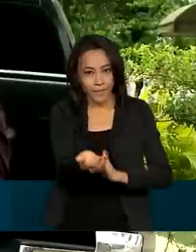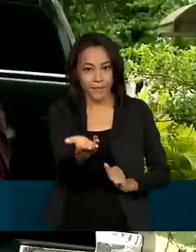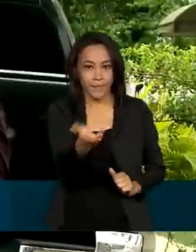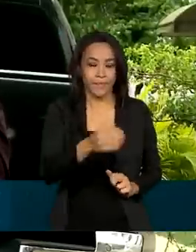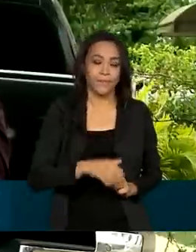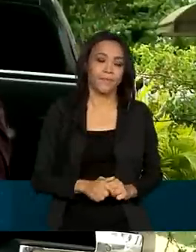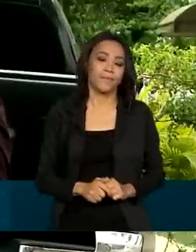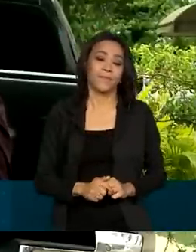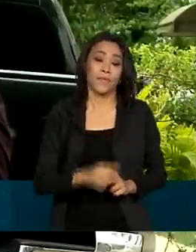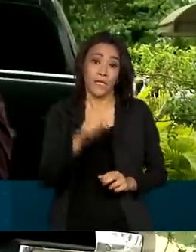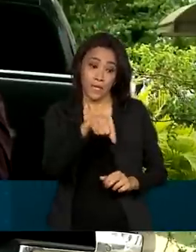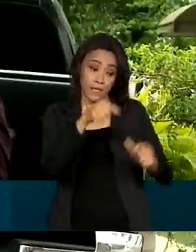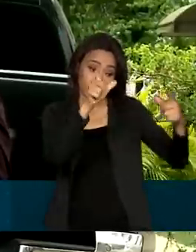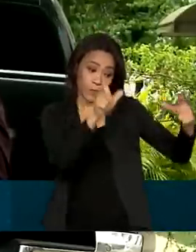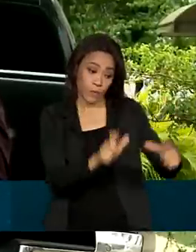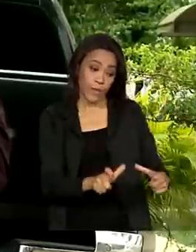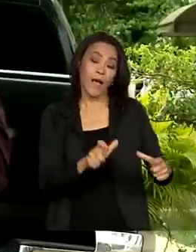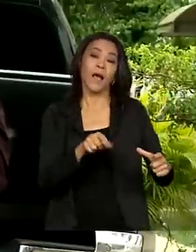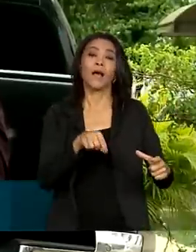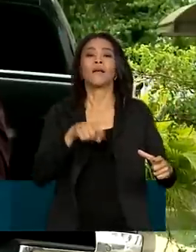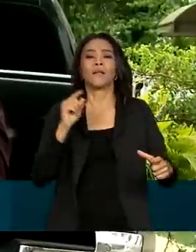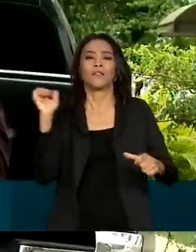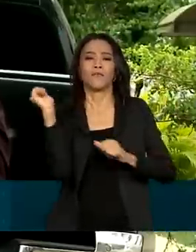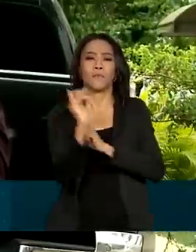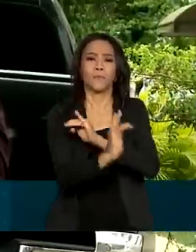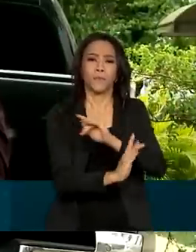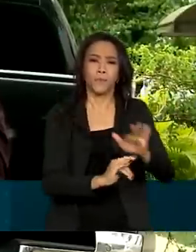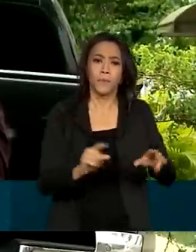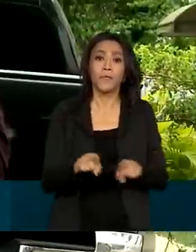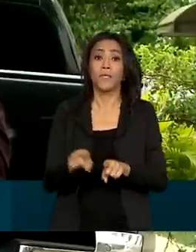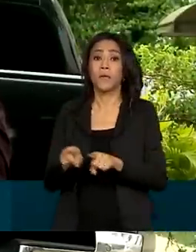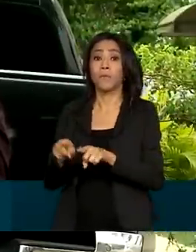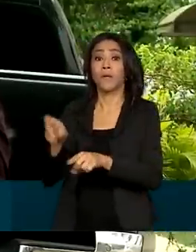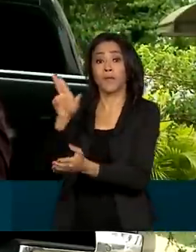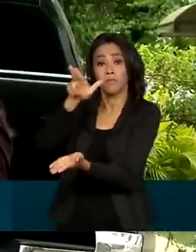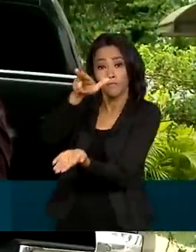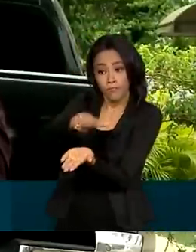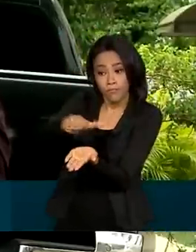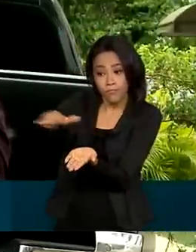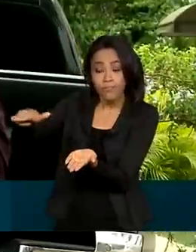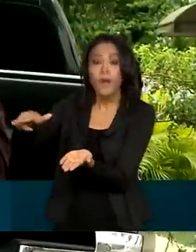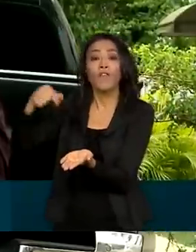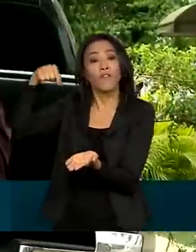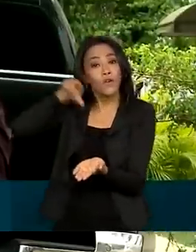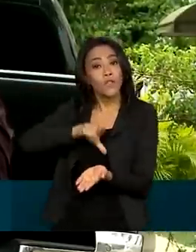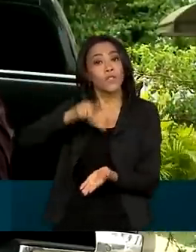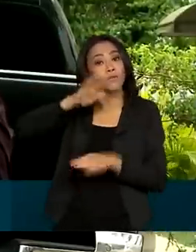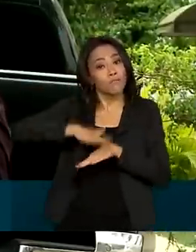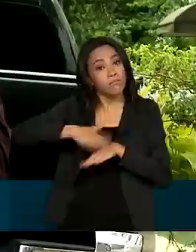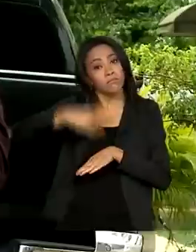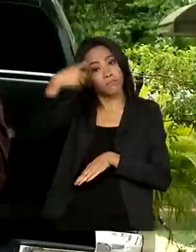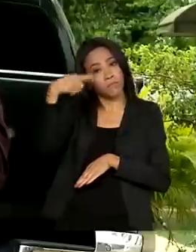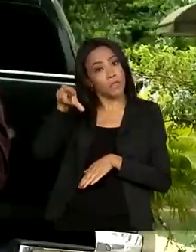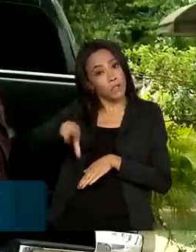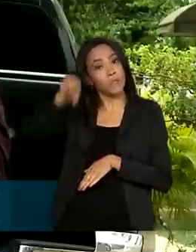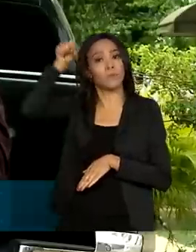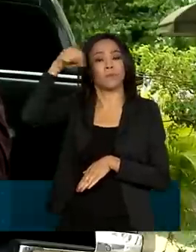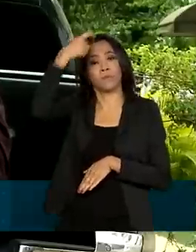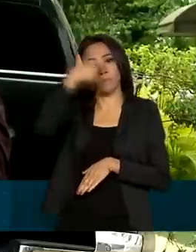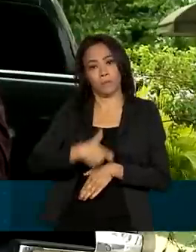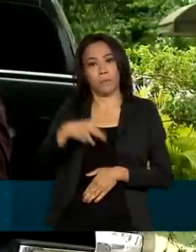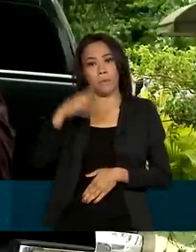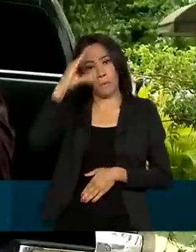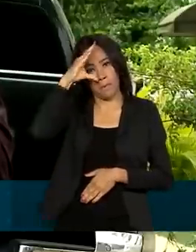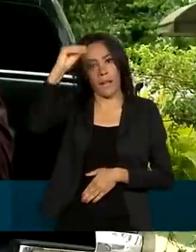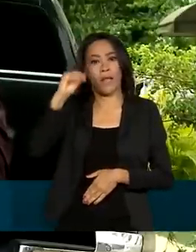Tanto o local do velório como o do sepultamento foram escolhidos ainda em vida pelo próprio Pelé. Ele tinha noção